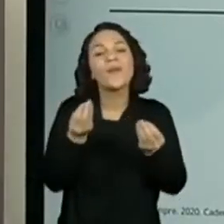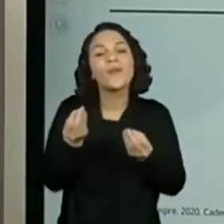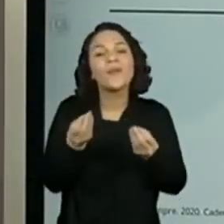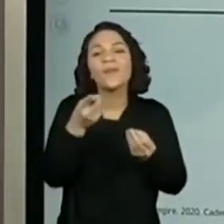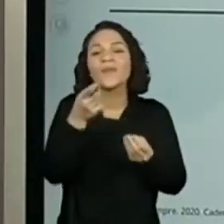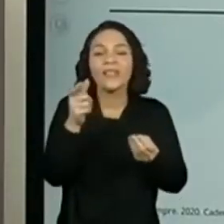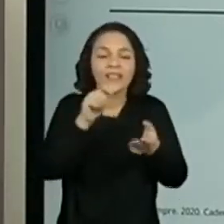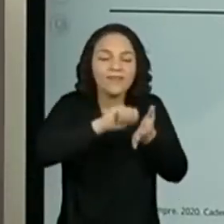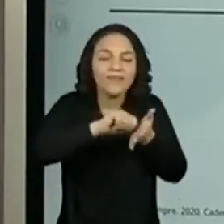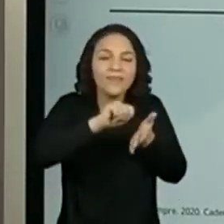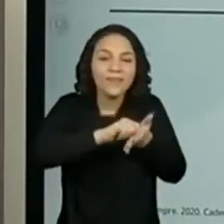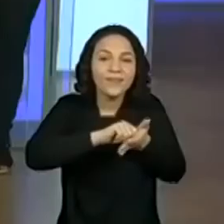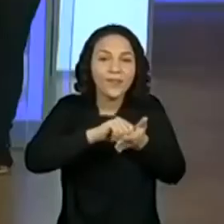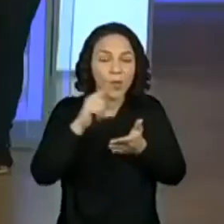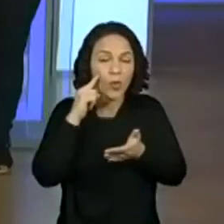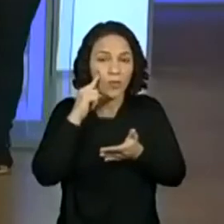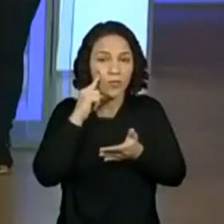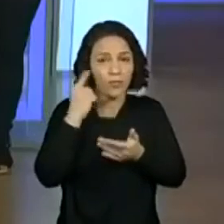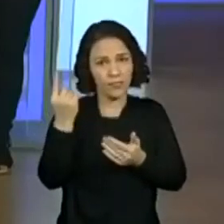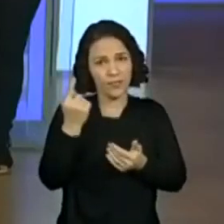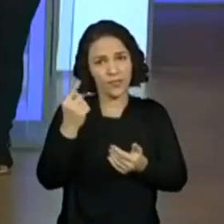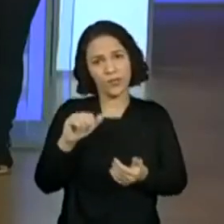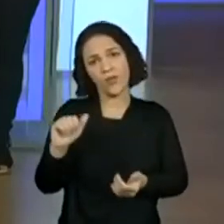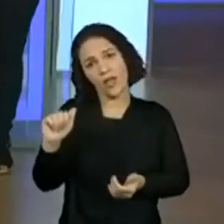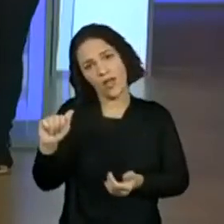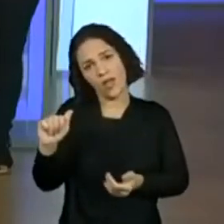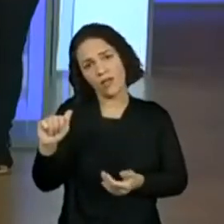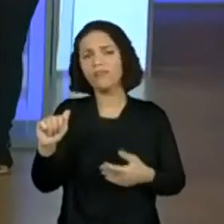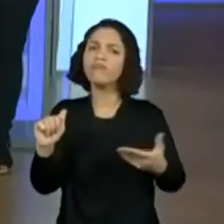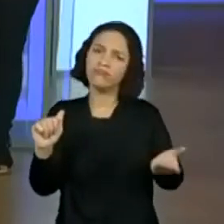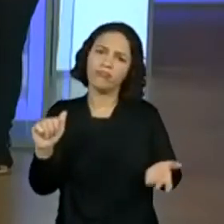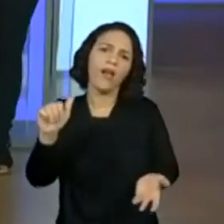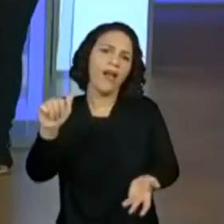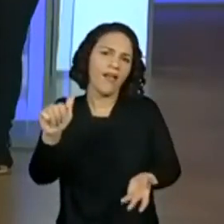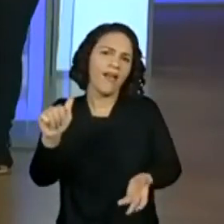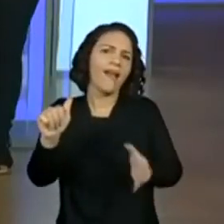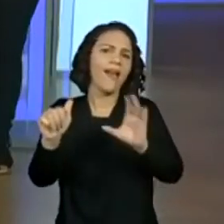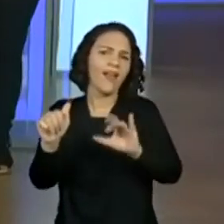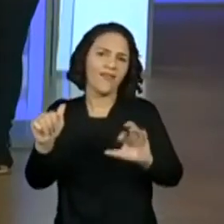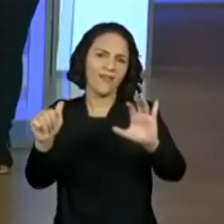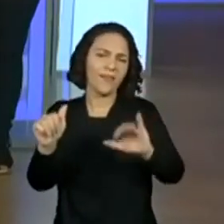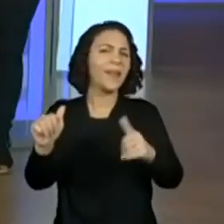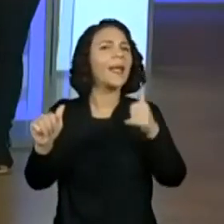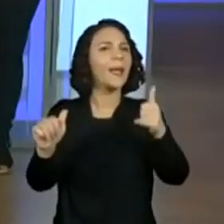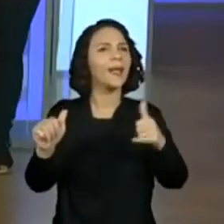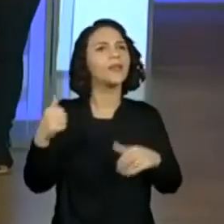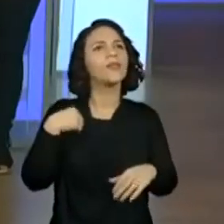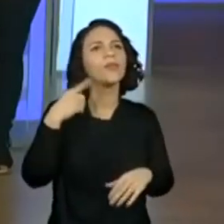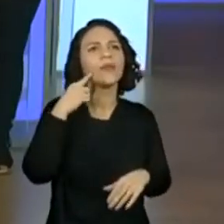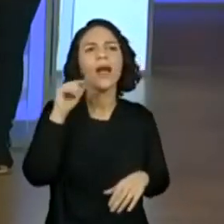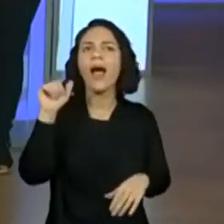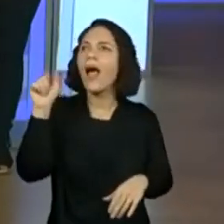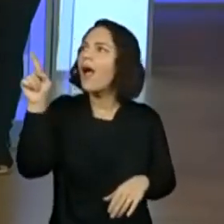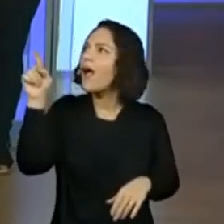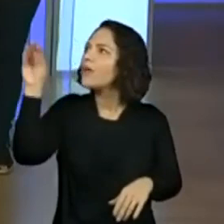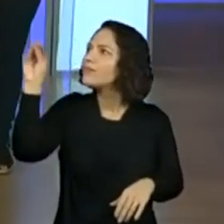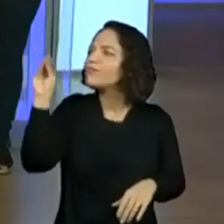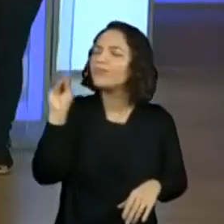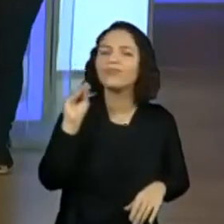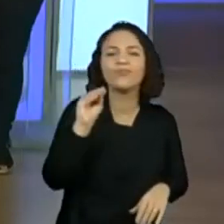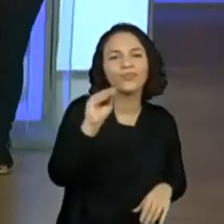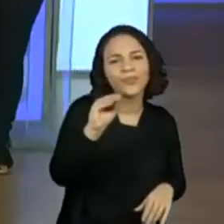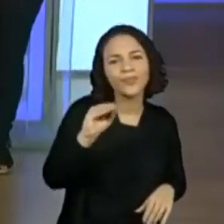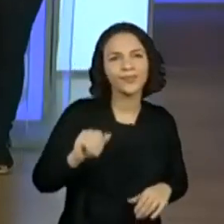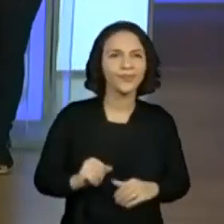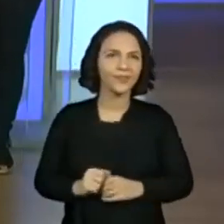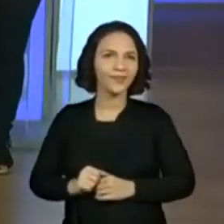escrever desse título? A. Será que eles já sabem? O A do alfabeto. O A do alfabeto. Então, eu vou pegar aqui o A do alfabeto e vou escrever aqui,